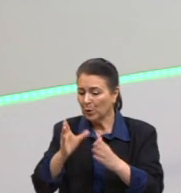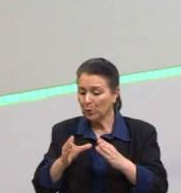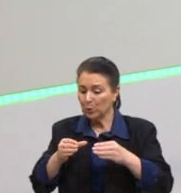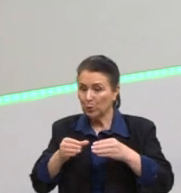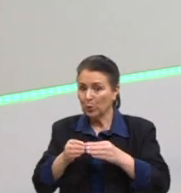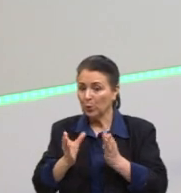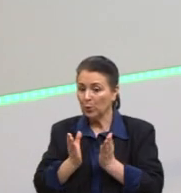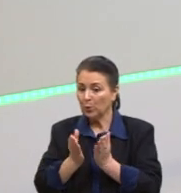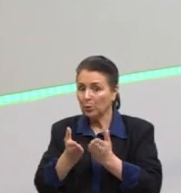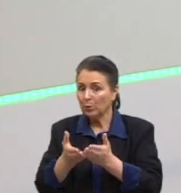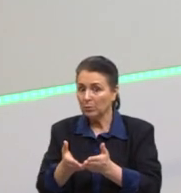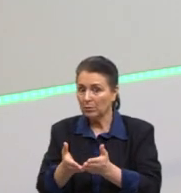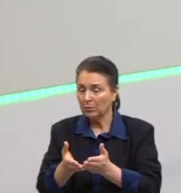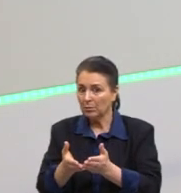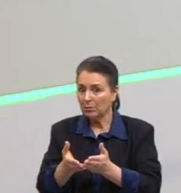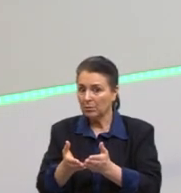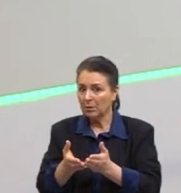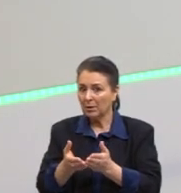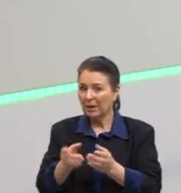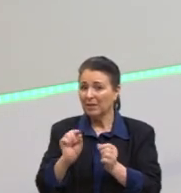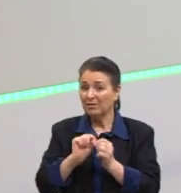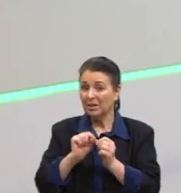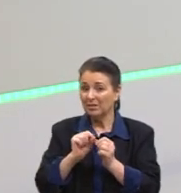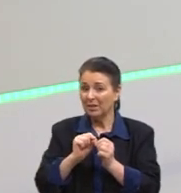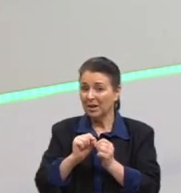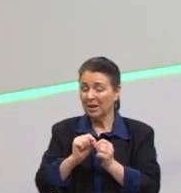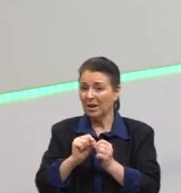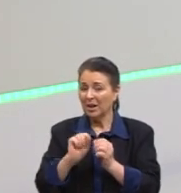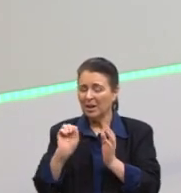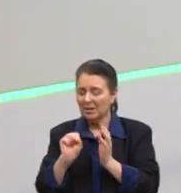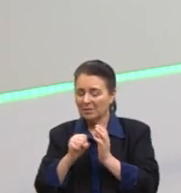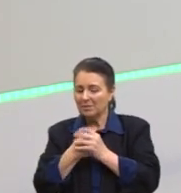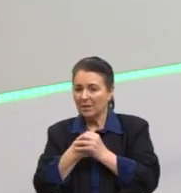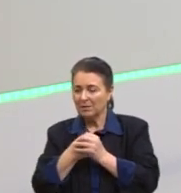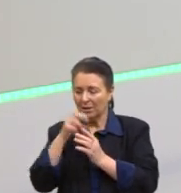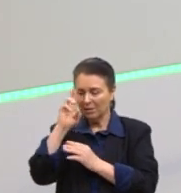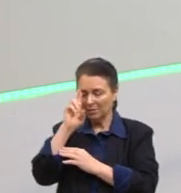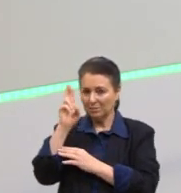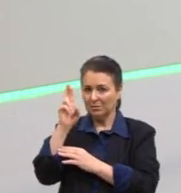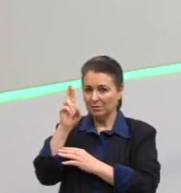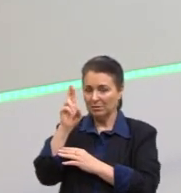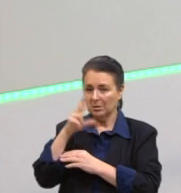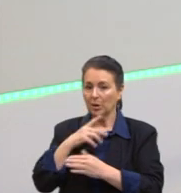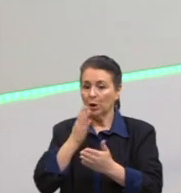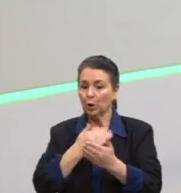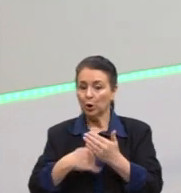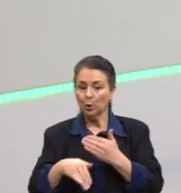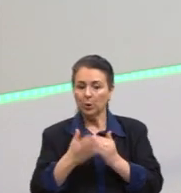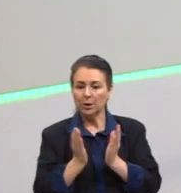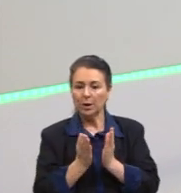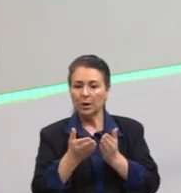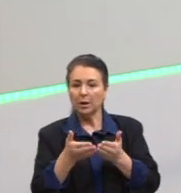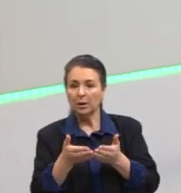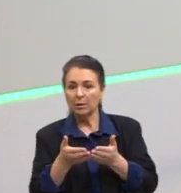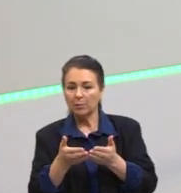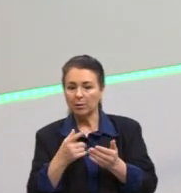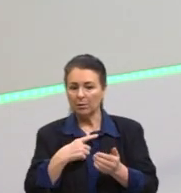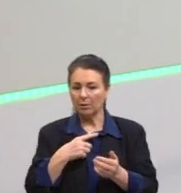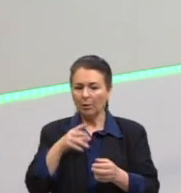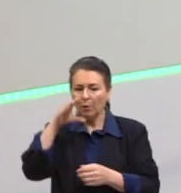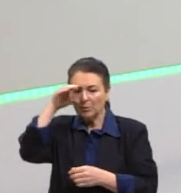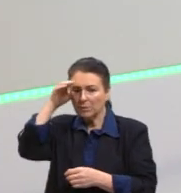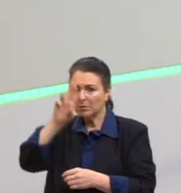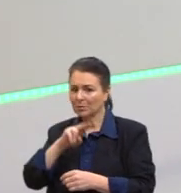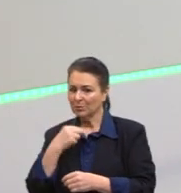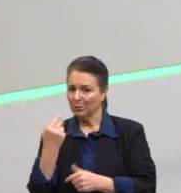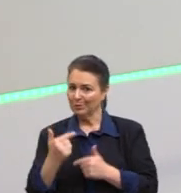trabalho em equipe disfarça o chefe. Porque trabalhar em equipe, todo o pessoal da equipe vai estar observando o nosso trabalho. E aí